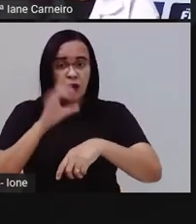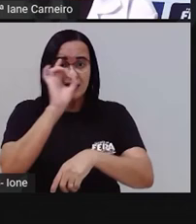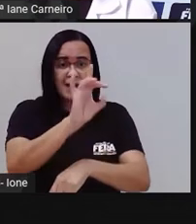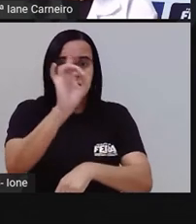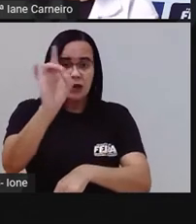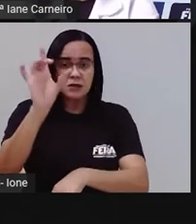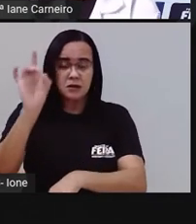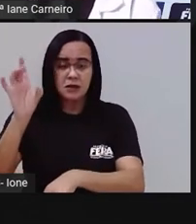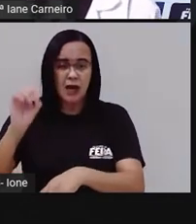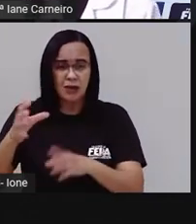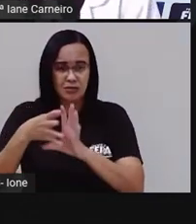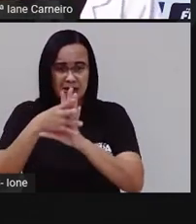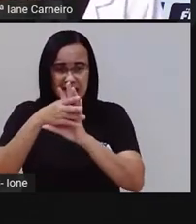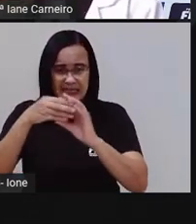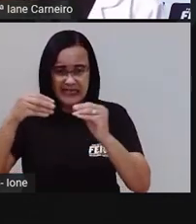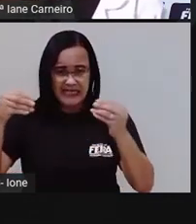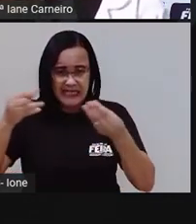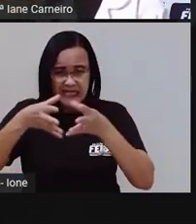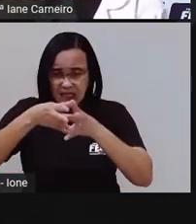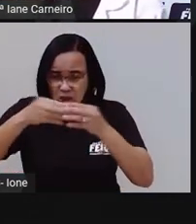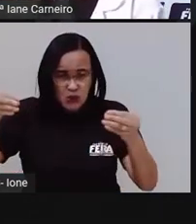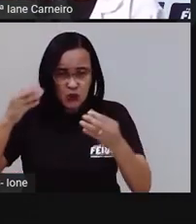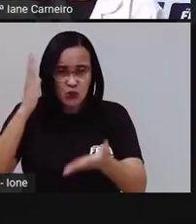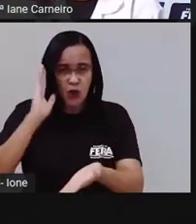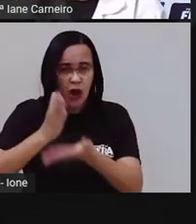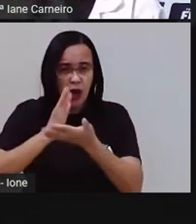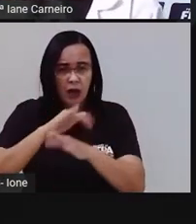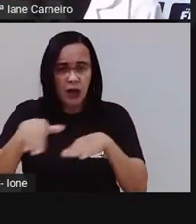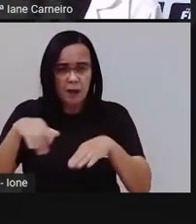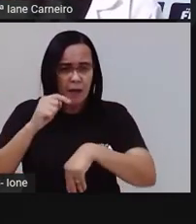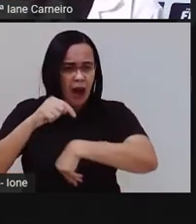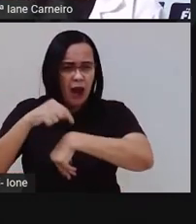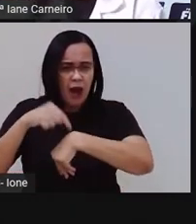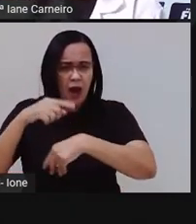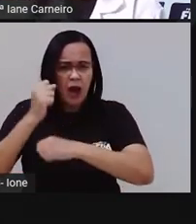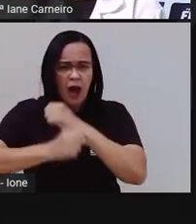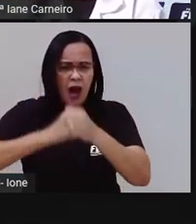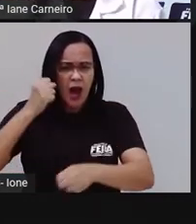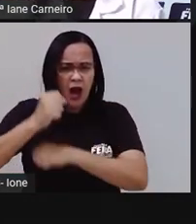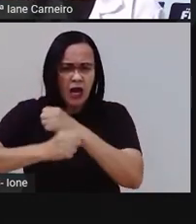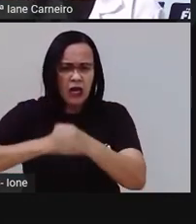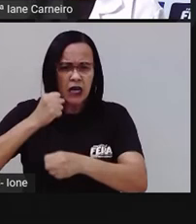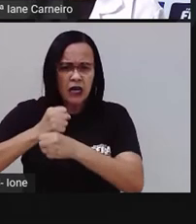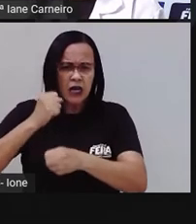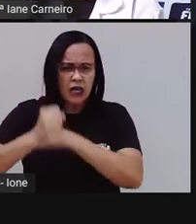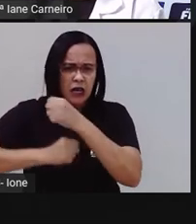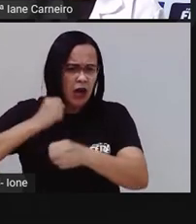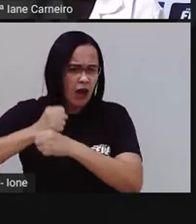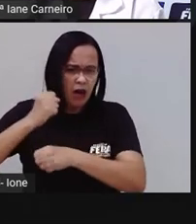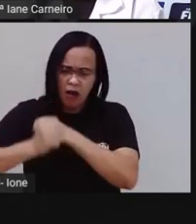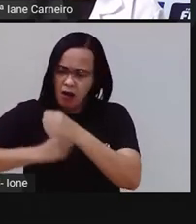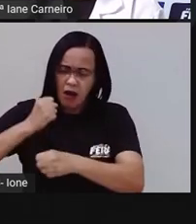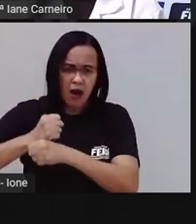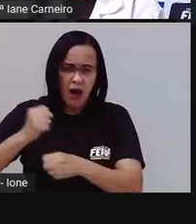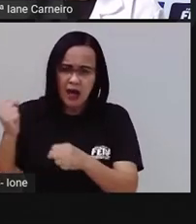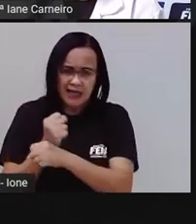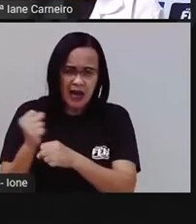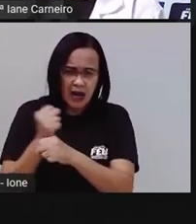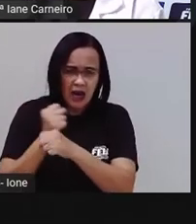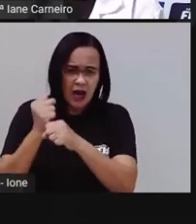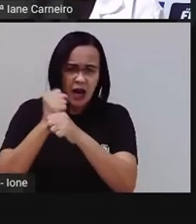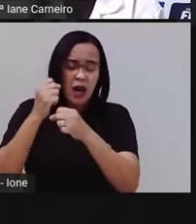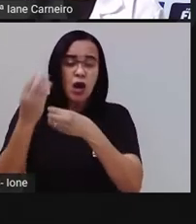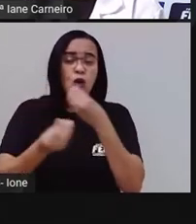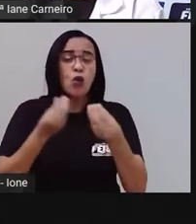produtos se decompor, né? E como é que a gente pode ver isso, Pró? Então, aqui em cima, nessa partezinha aqui de cima,